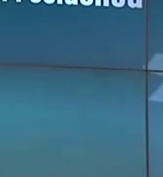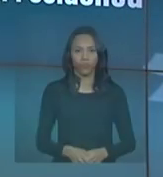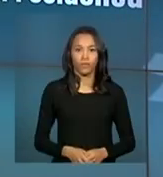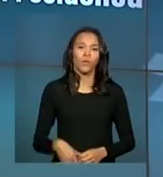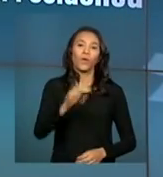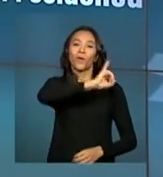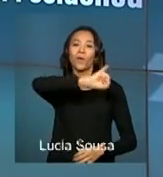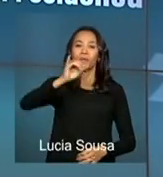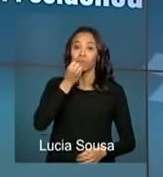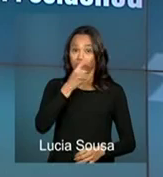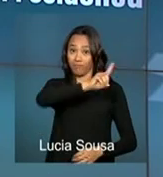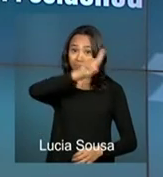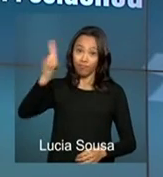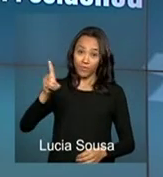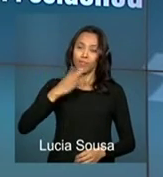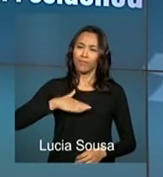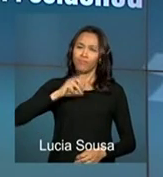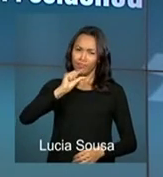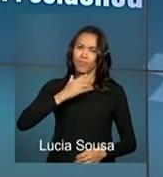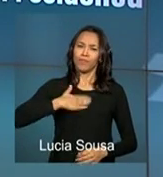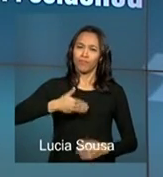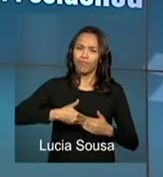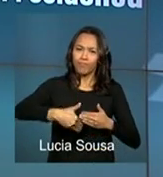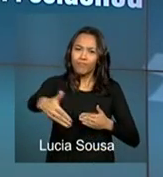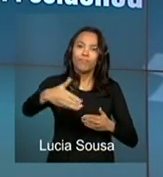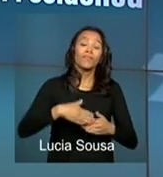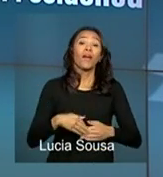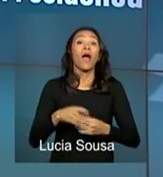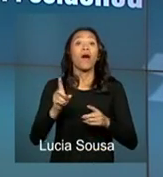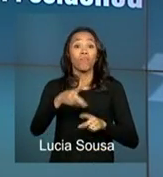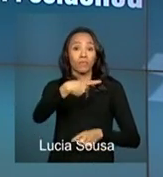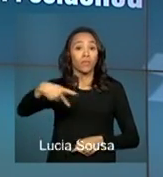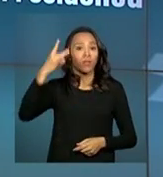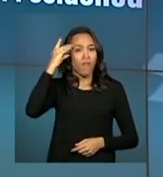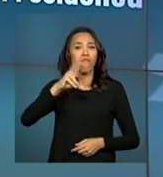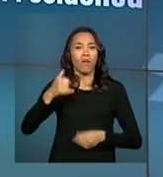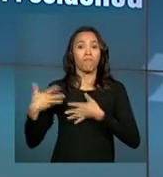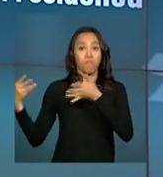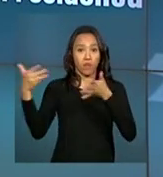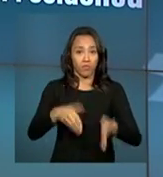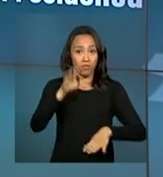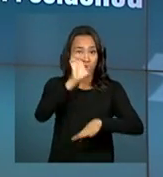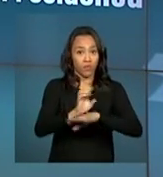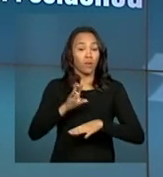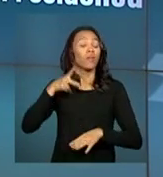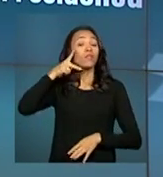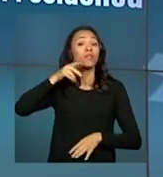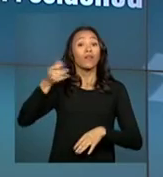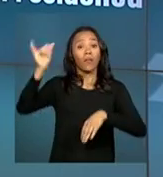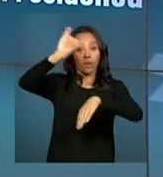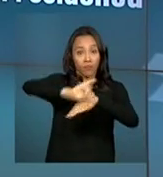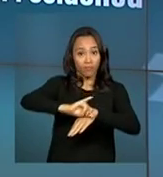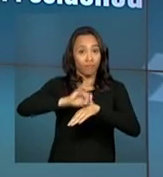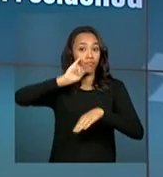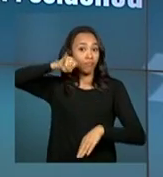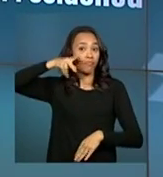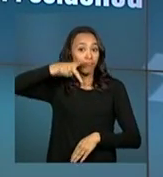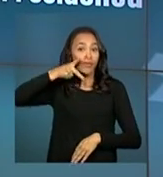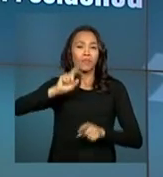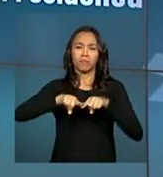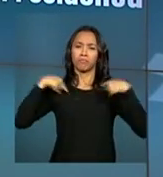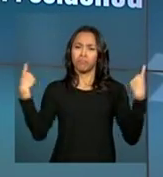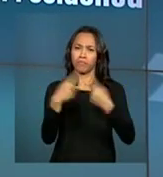Olá, bom dia. Logo mais, a presidenta Dilma Rousseff vai participar em João Pessoa, na Paraíba, da cerimônia de